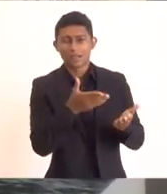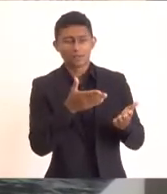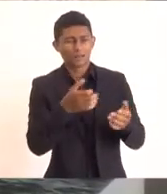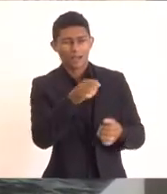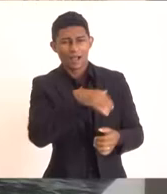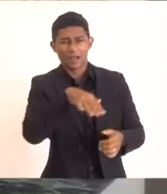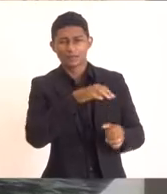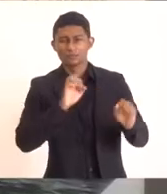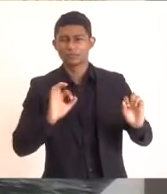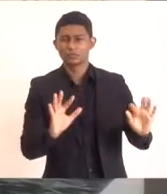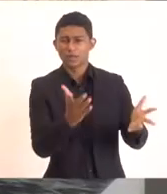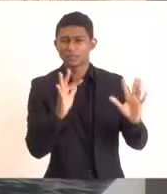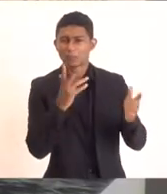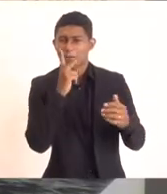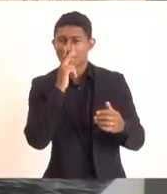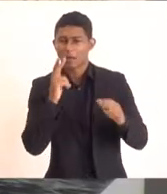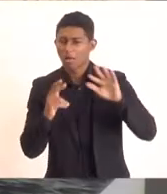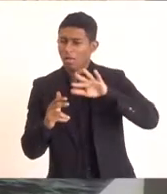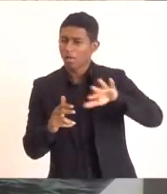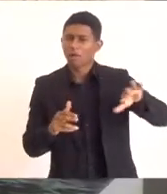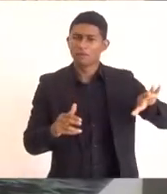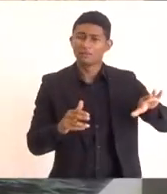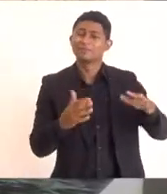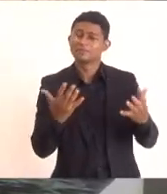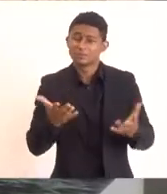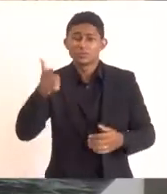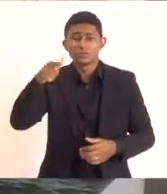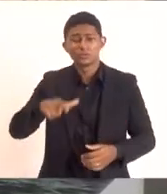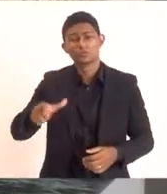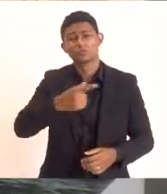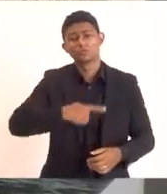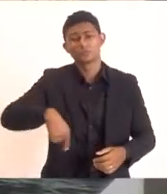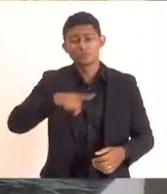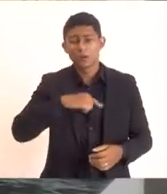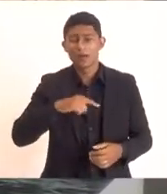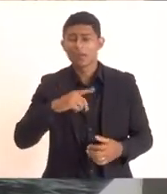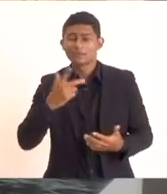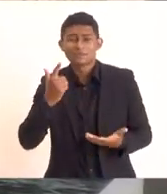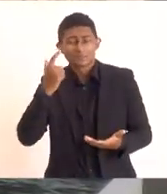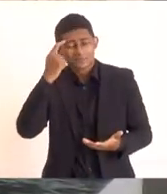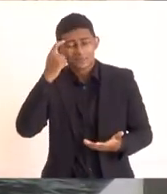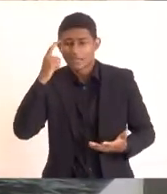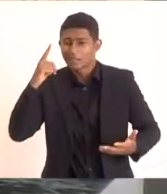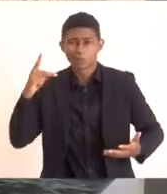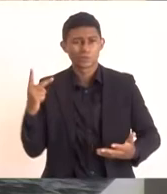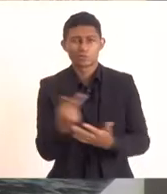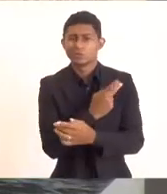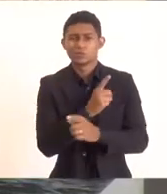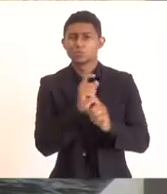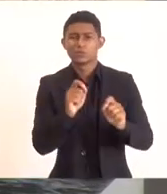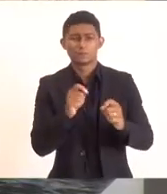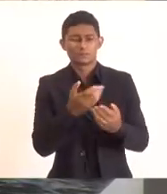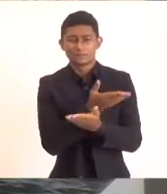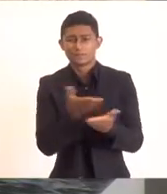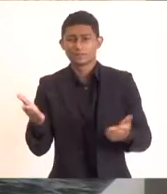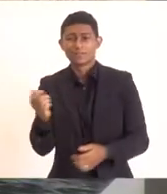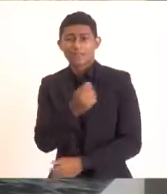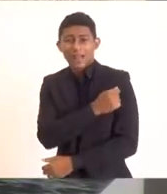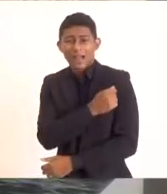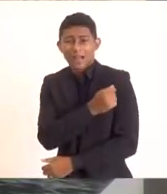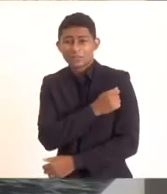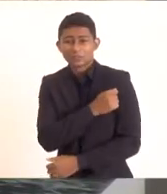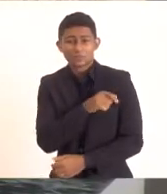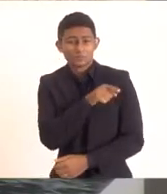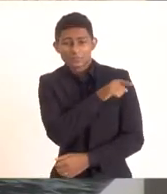E, mais uma vez agora, gente vem com esse forte golpe em que os nossos estudantes não conseguem